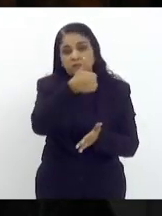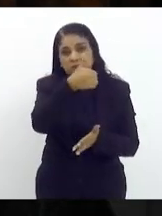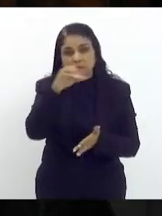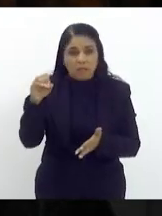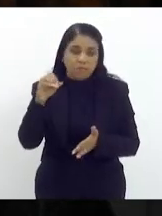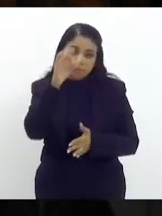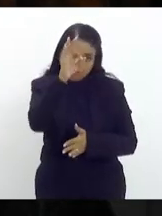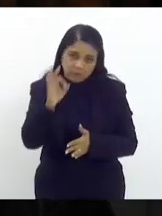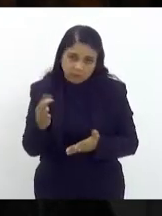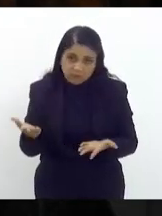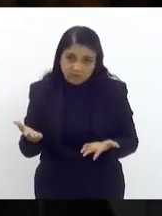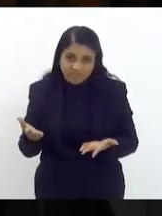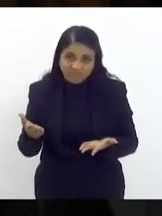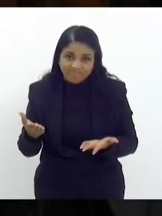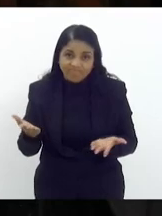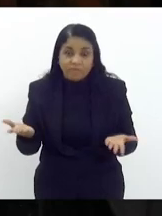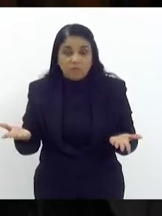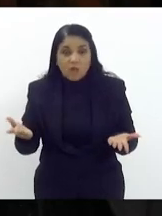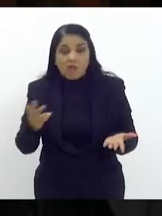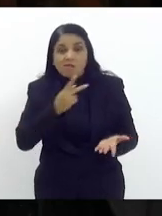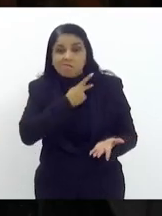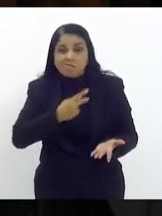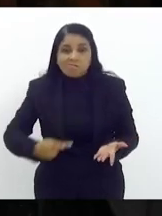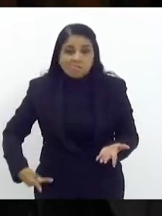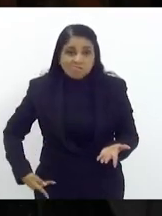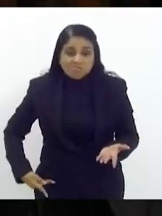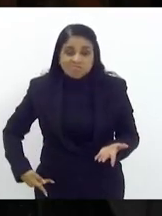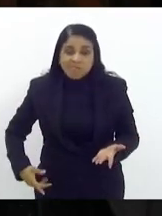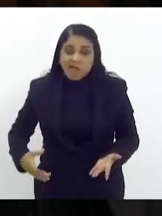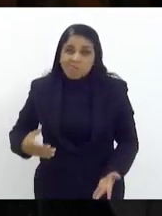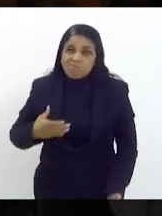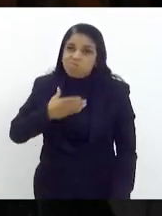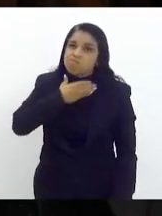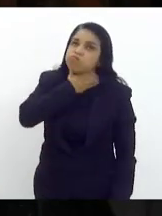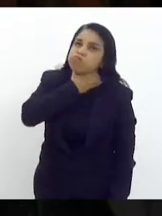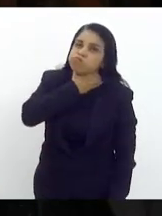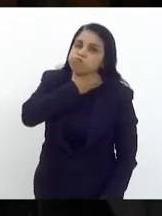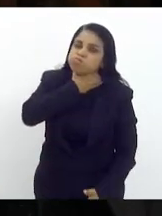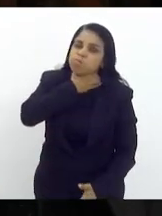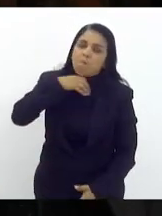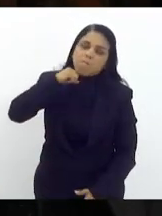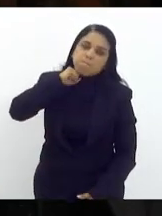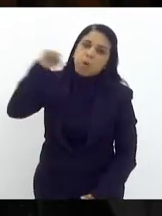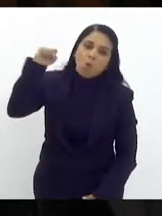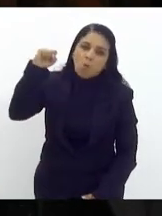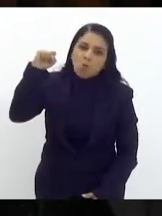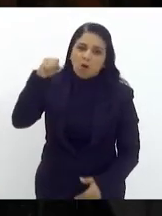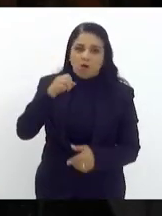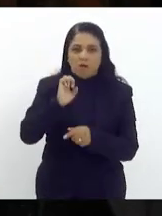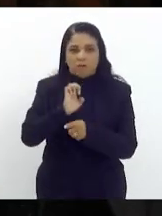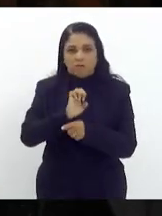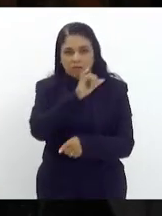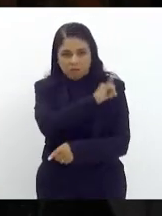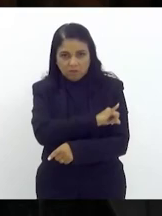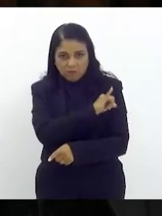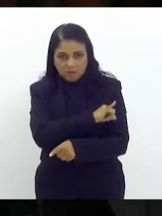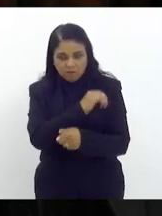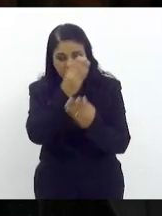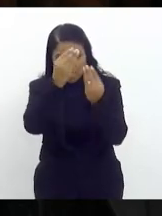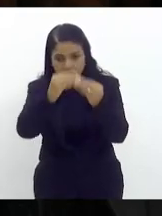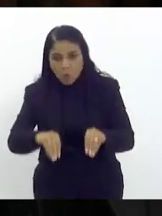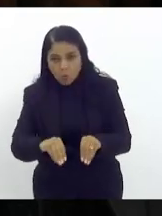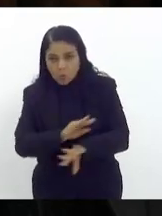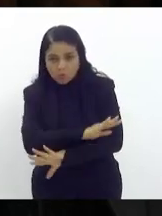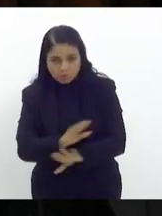nós estamos a caminho da forca e não adianta a gente acreditar que o